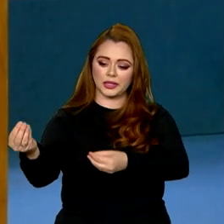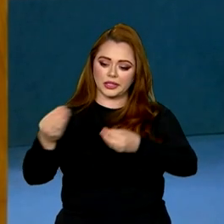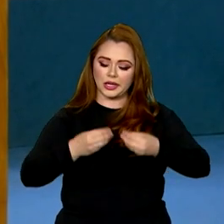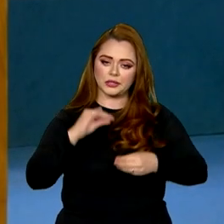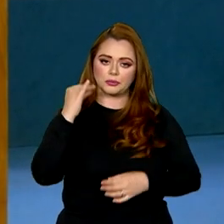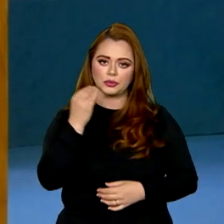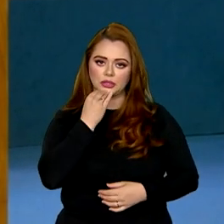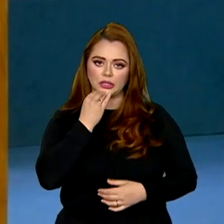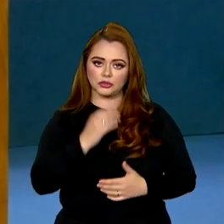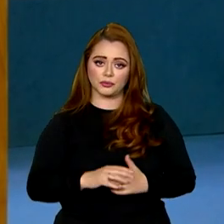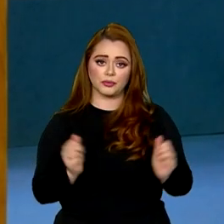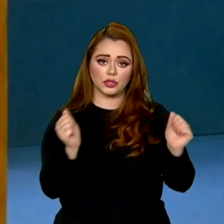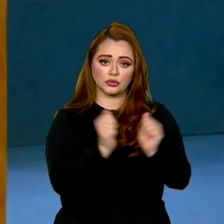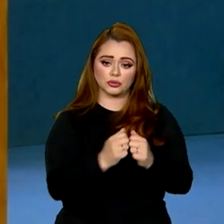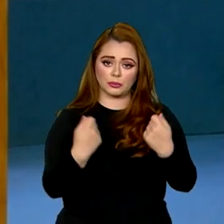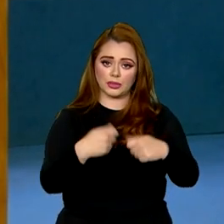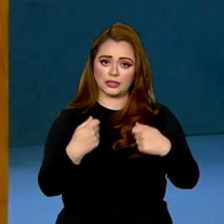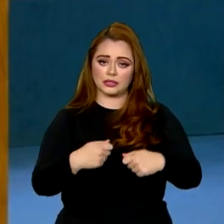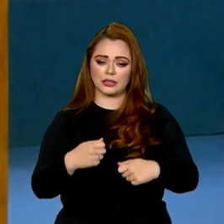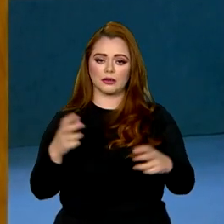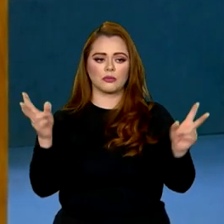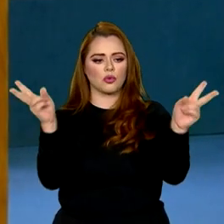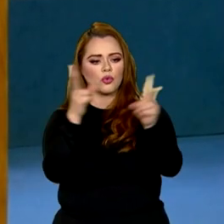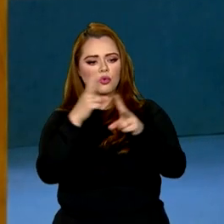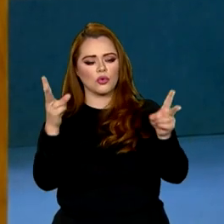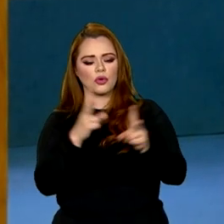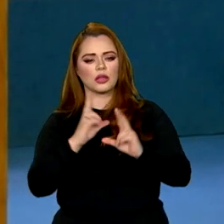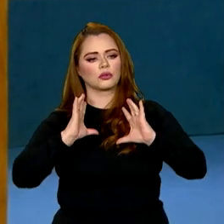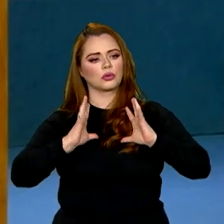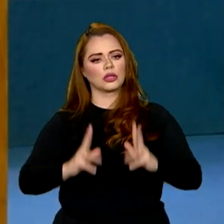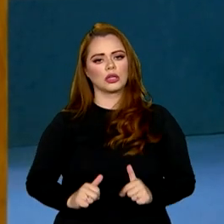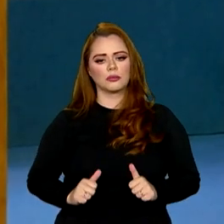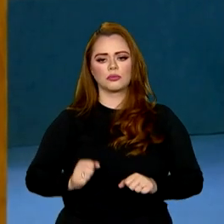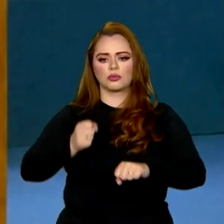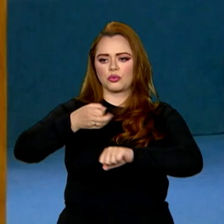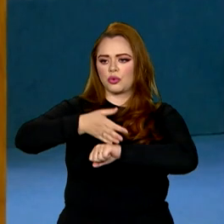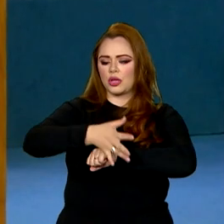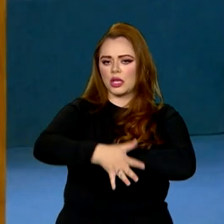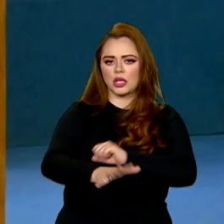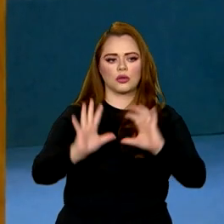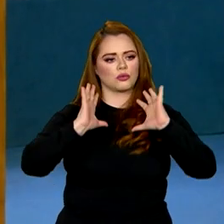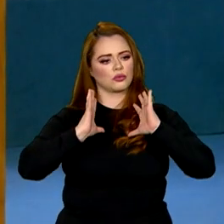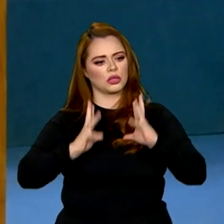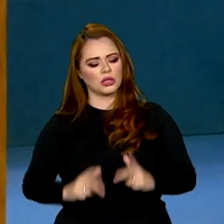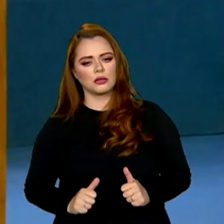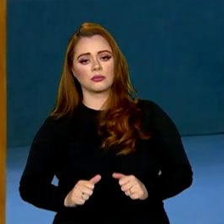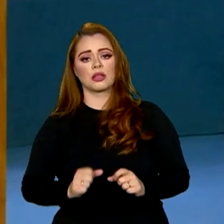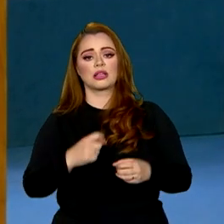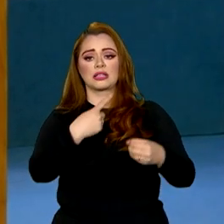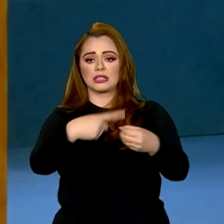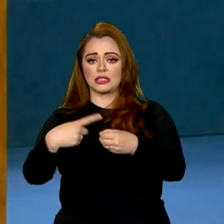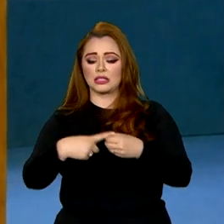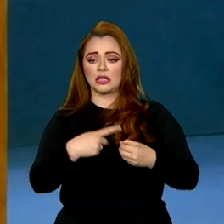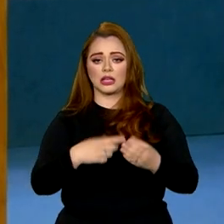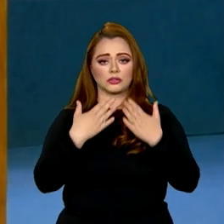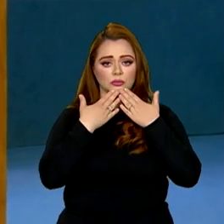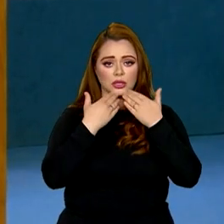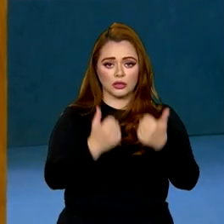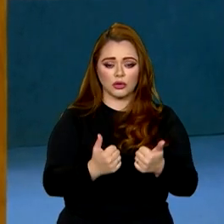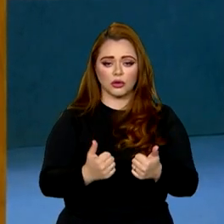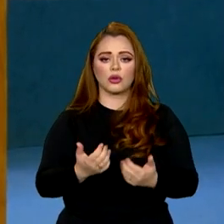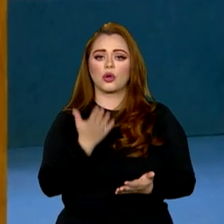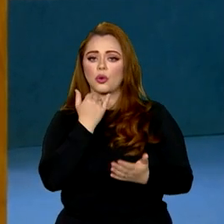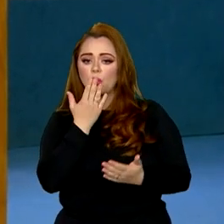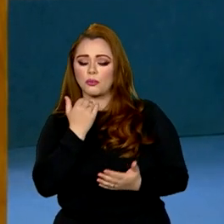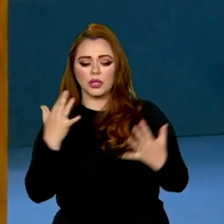podemos ter o ar mais limpo, rios sem contaminação, cidades mais acolhedoras, comida de qualidade na